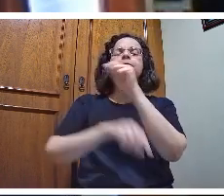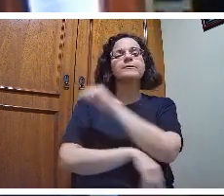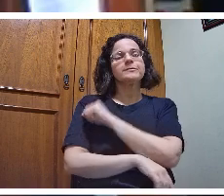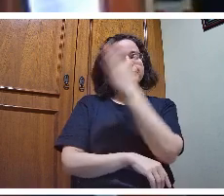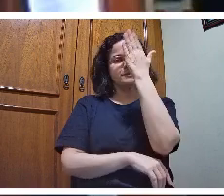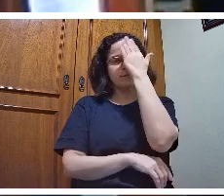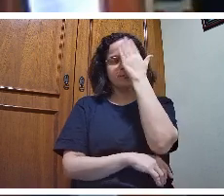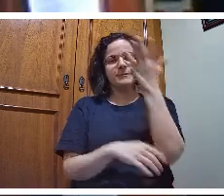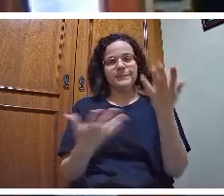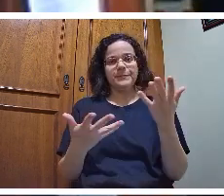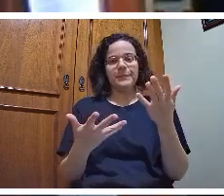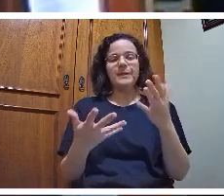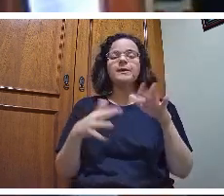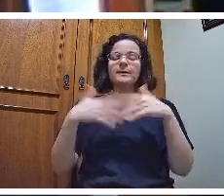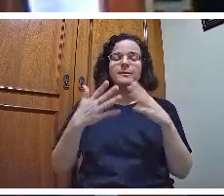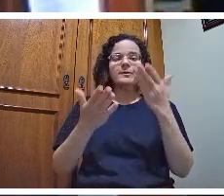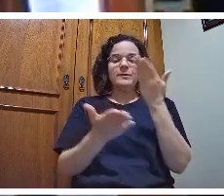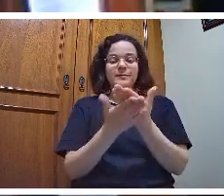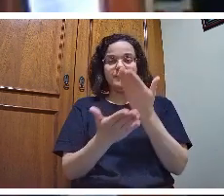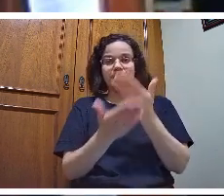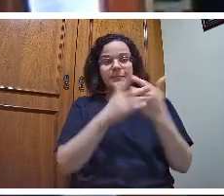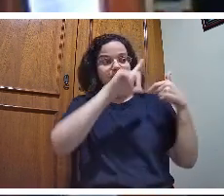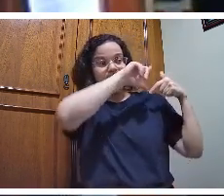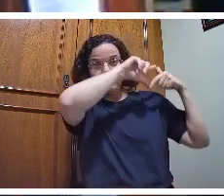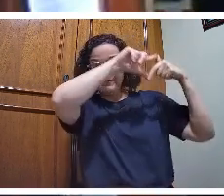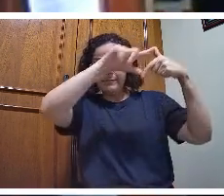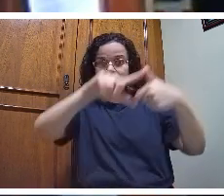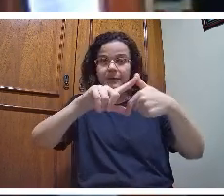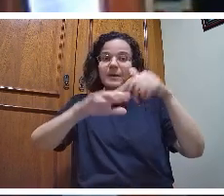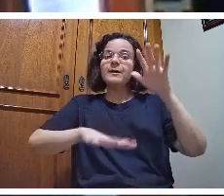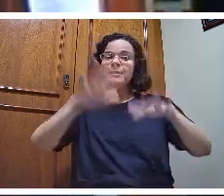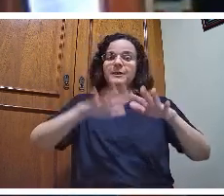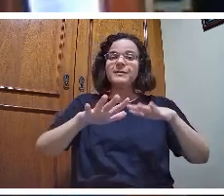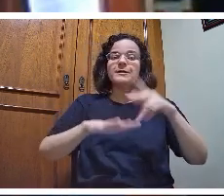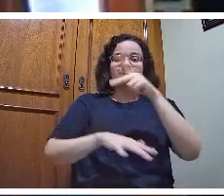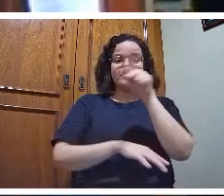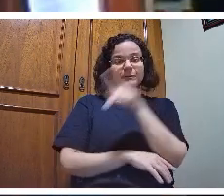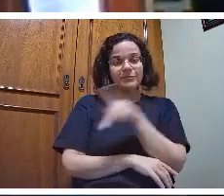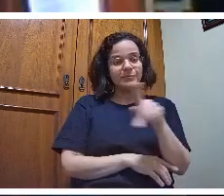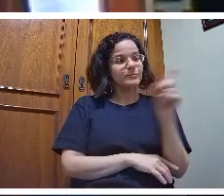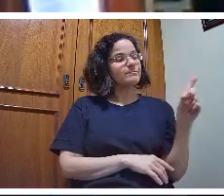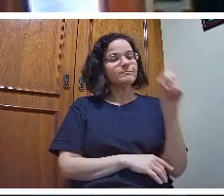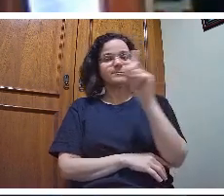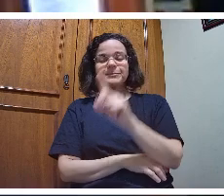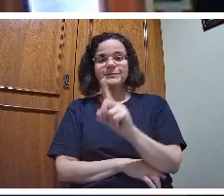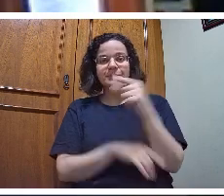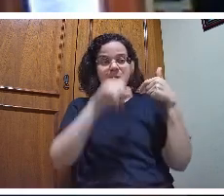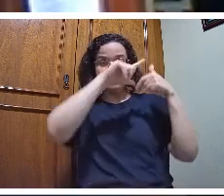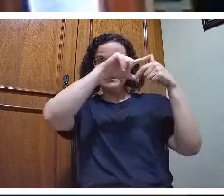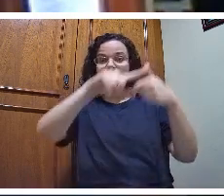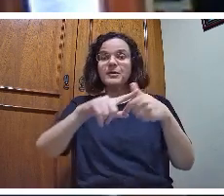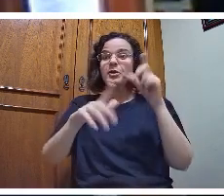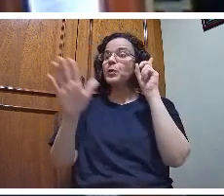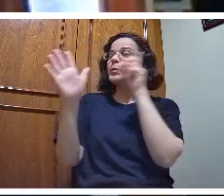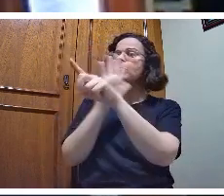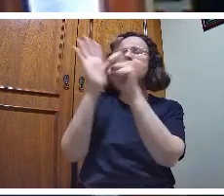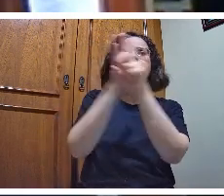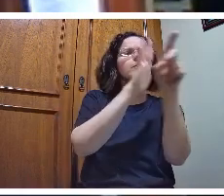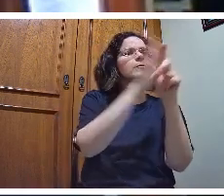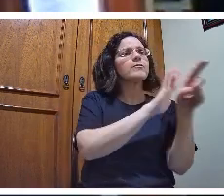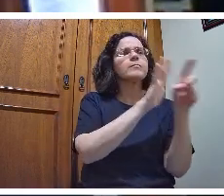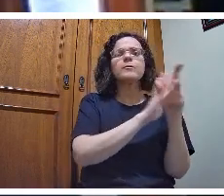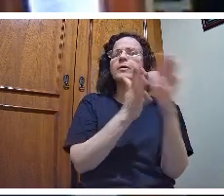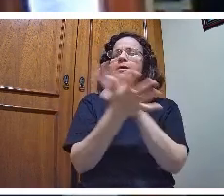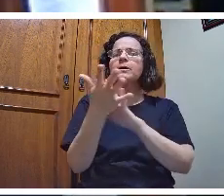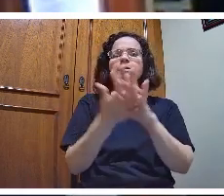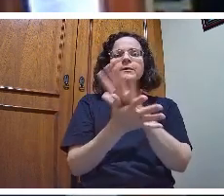geralmente o professor chega na sala de aula bem tradicional e não pergunta aquilo que o aluno sabe ou não sabe sobre aquilo que ele vai explicar qual